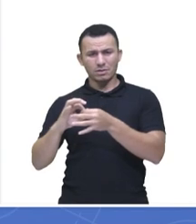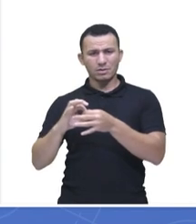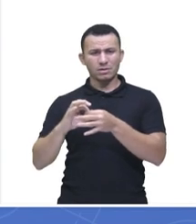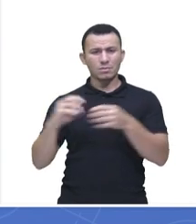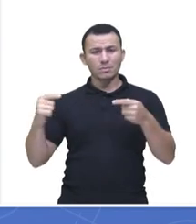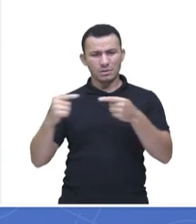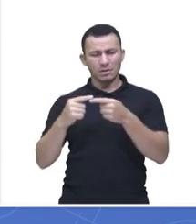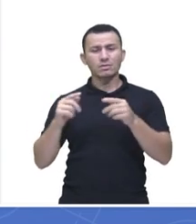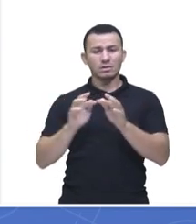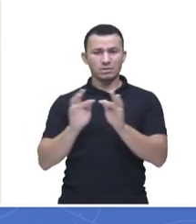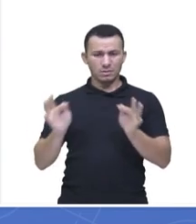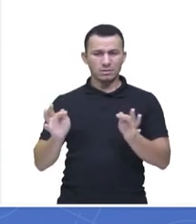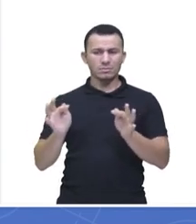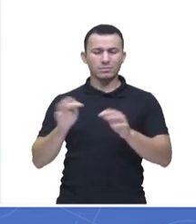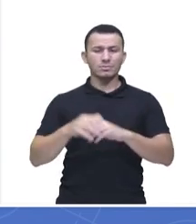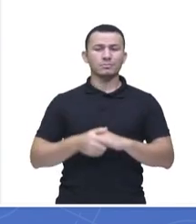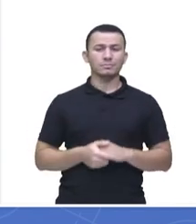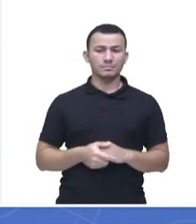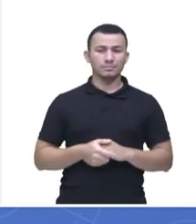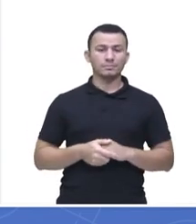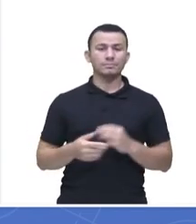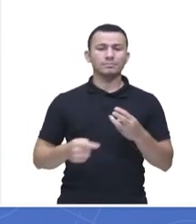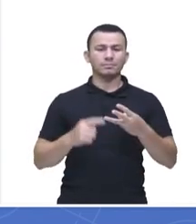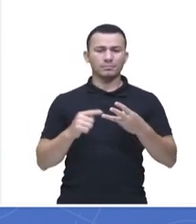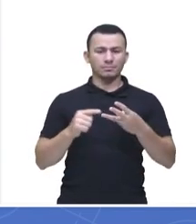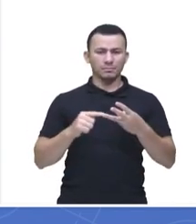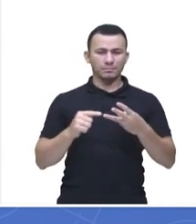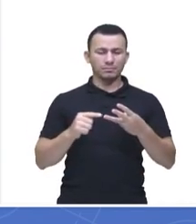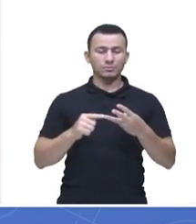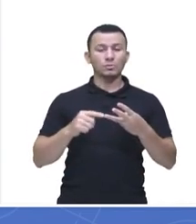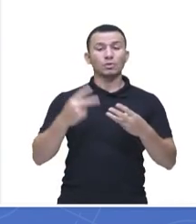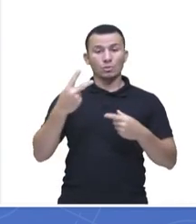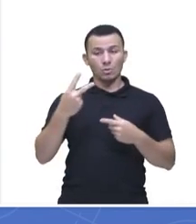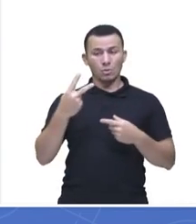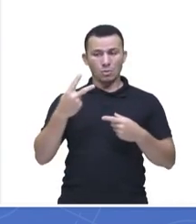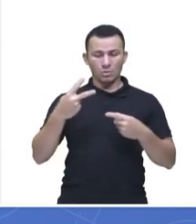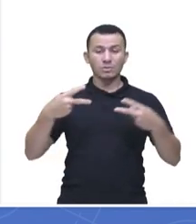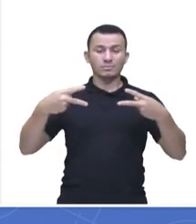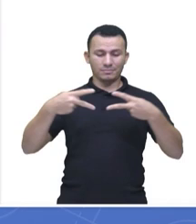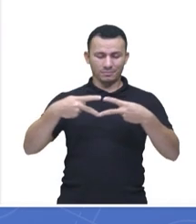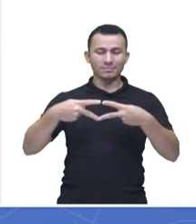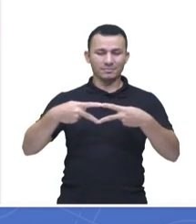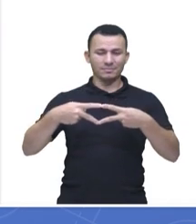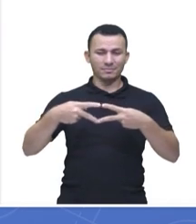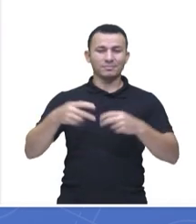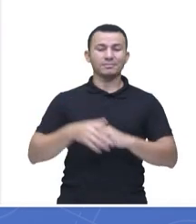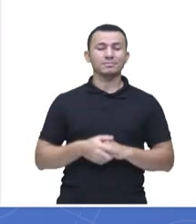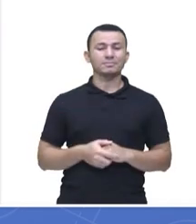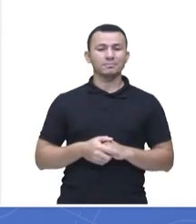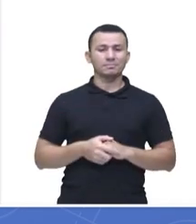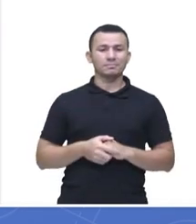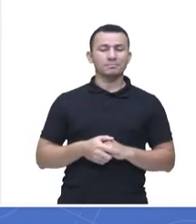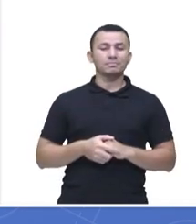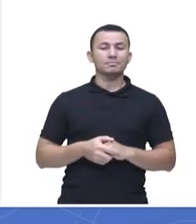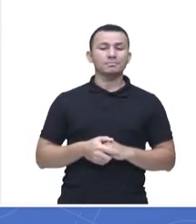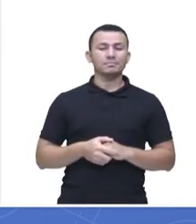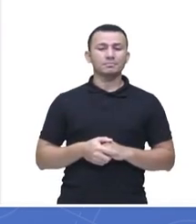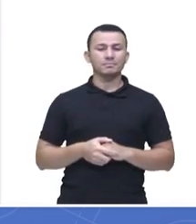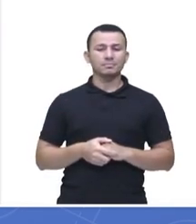Os alcenos são aqueles que são formados por ligações dupla, tá? E são de cadeias abertas.